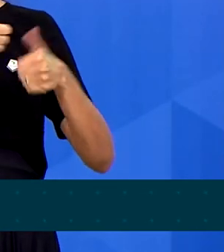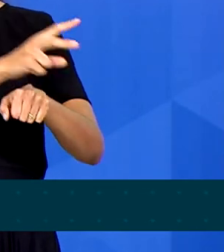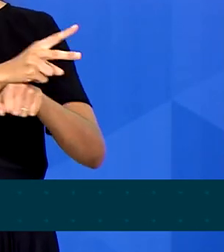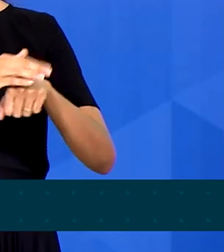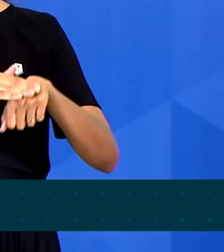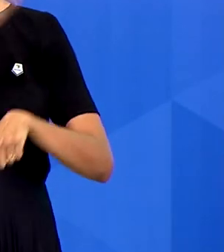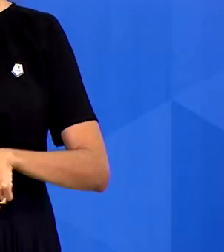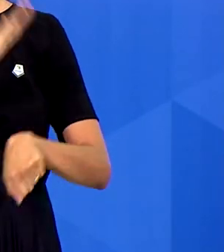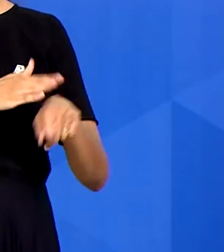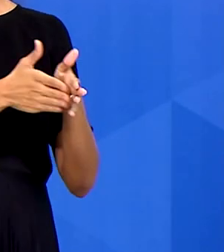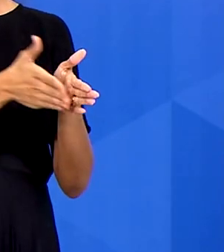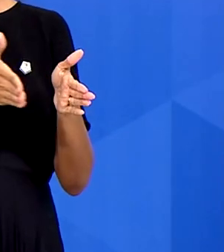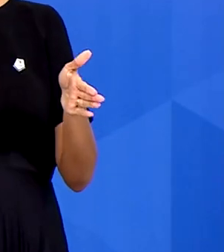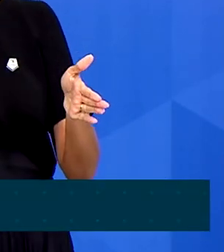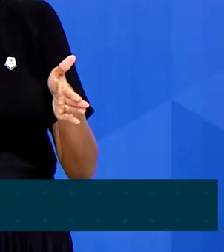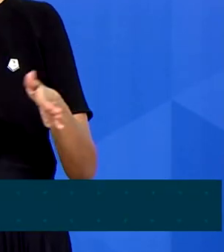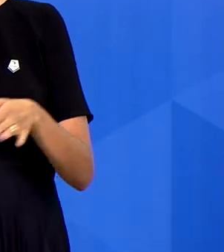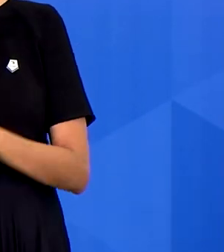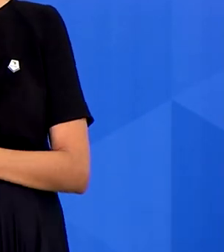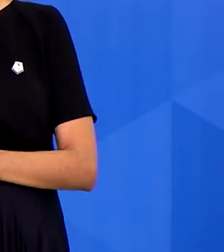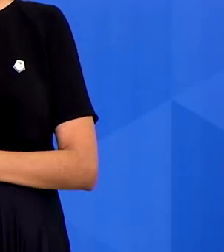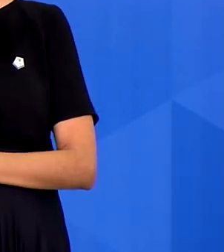prazo, mais eficiência e mais inclusão.